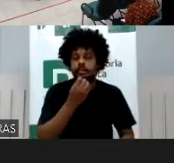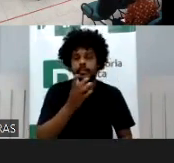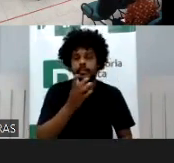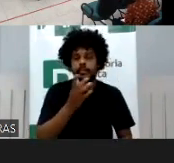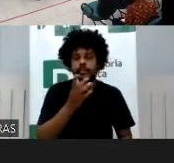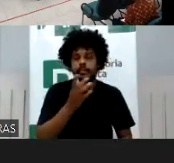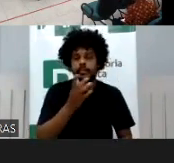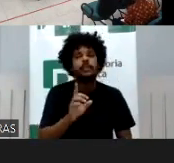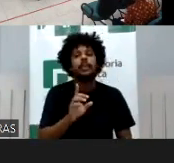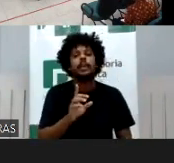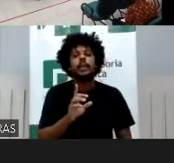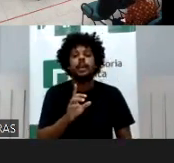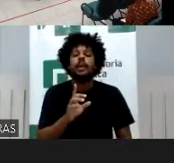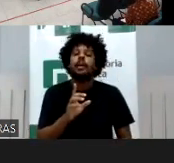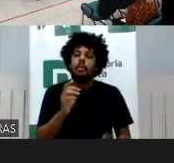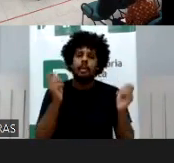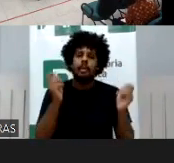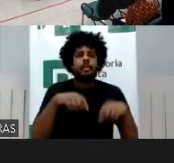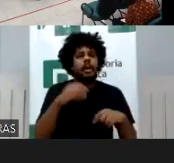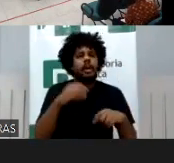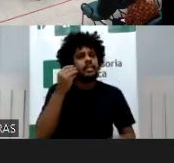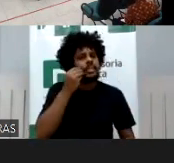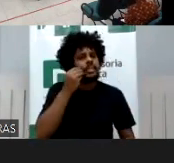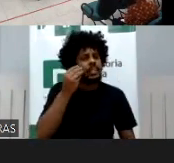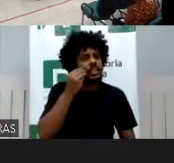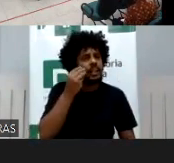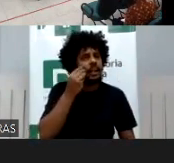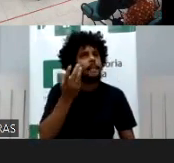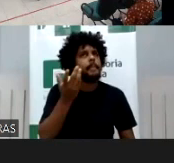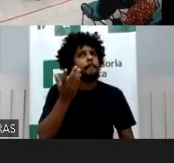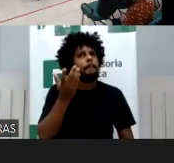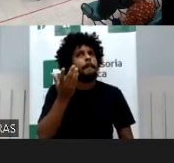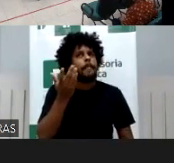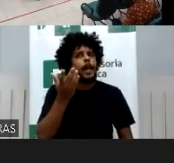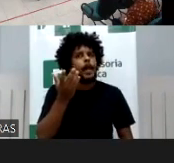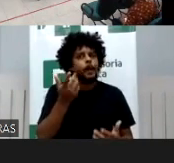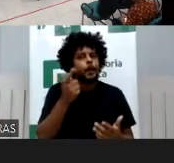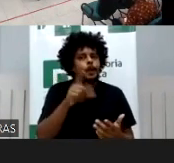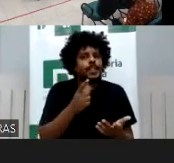sem provocar uma exposição, por exemplo, muito excessiva, maléfica,